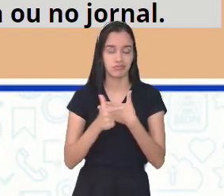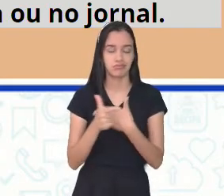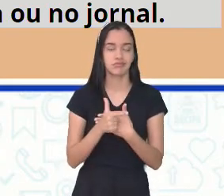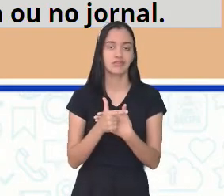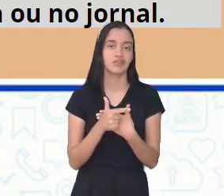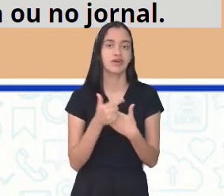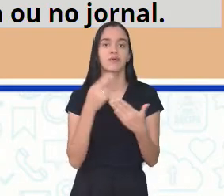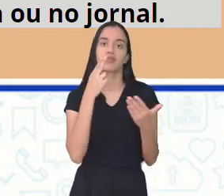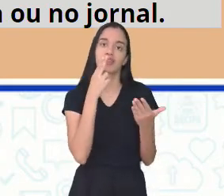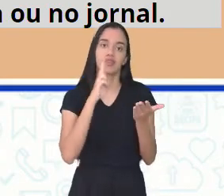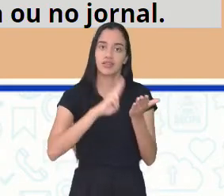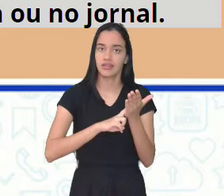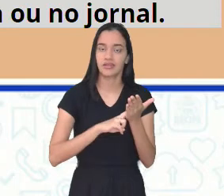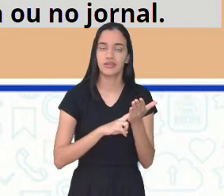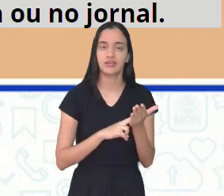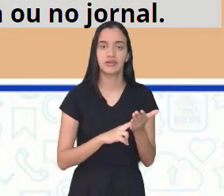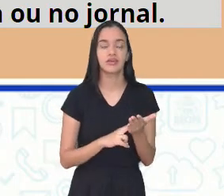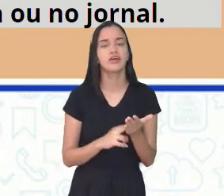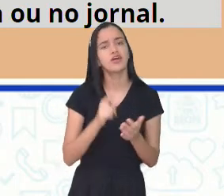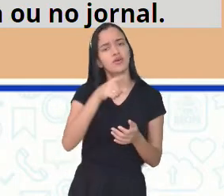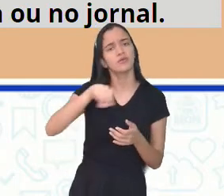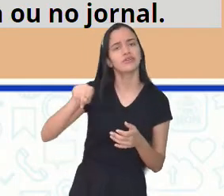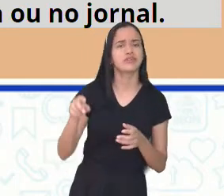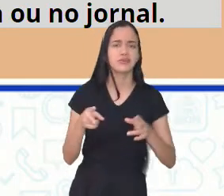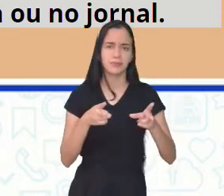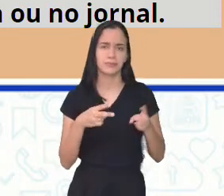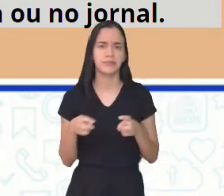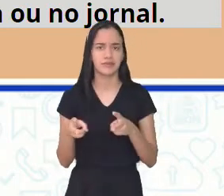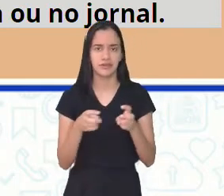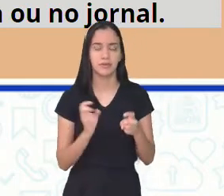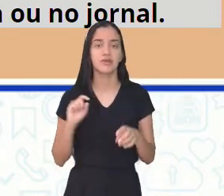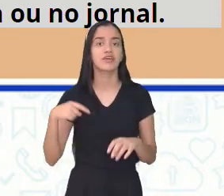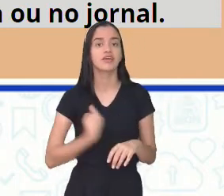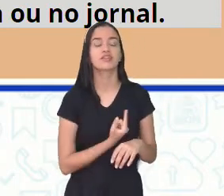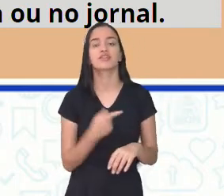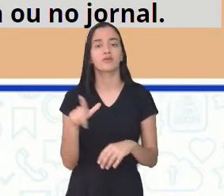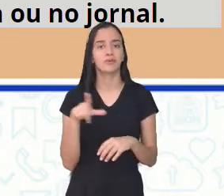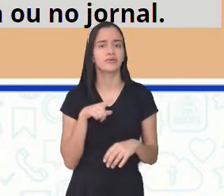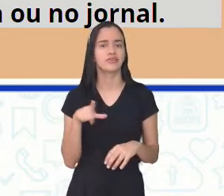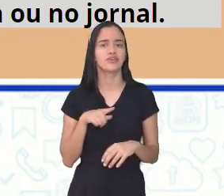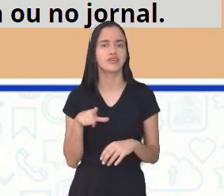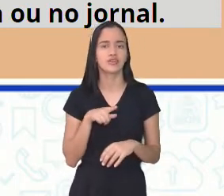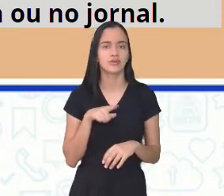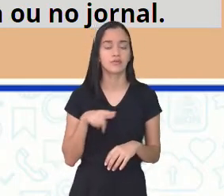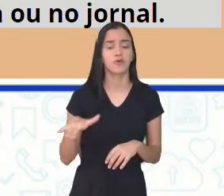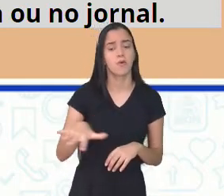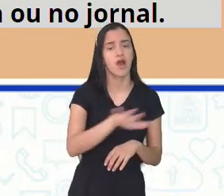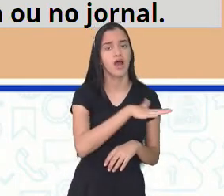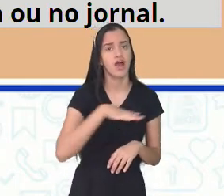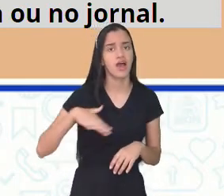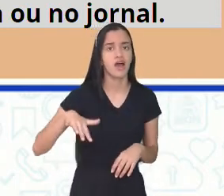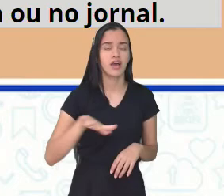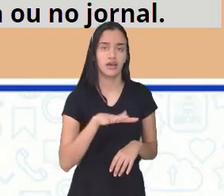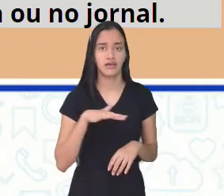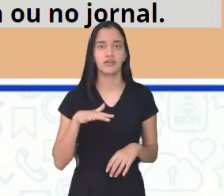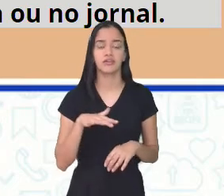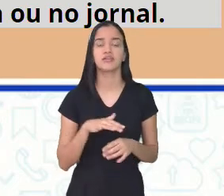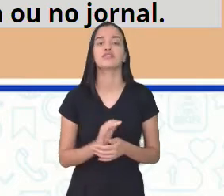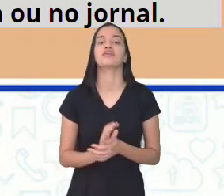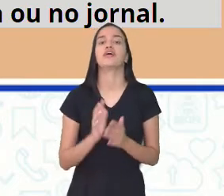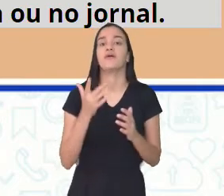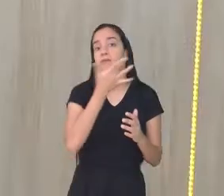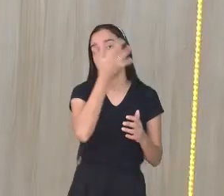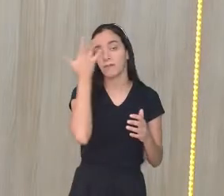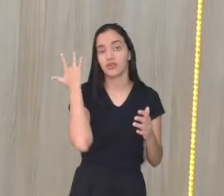Da carta do leitor. Então, vocês percebem aí que nós temos um espaço que é dado para o